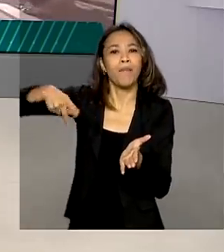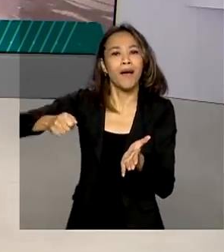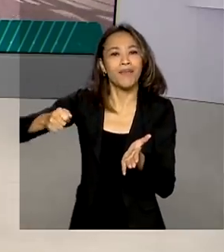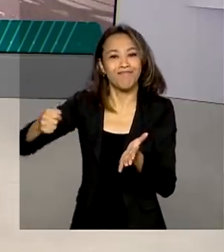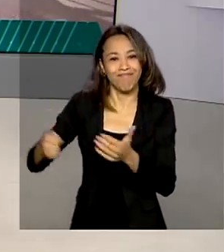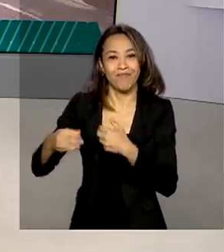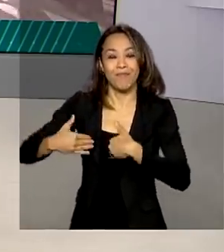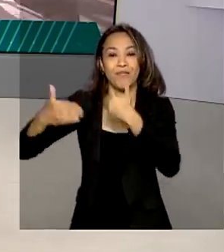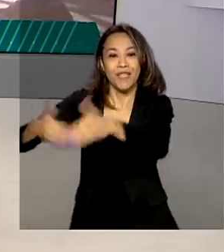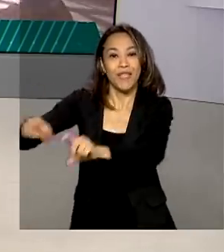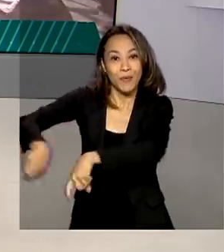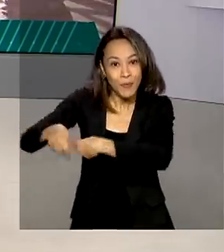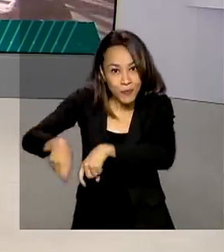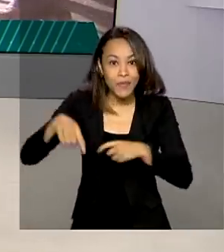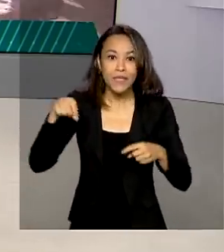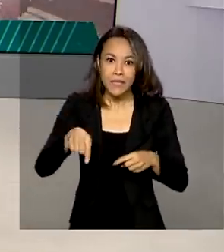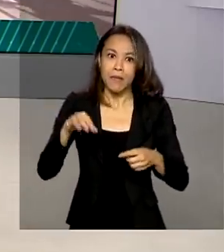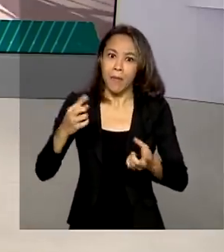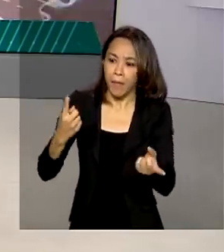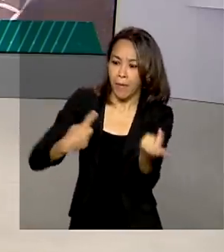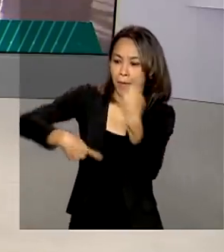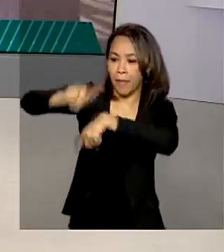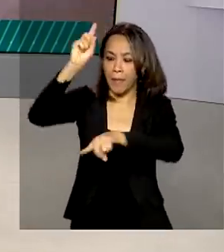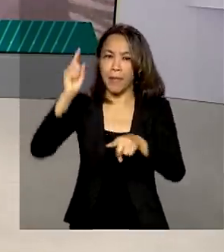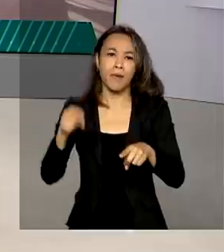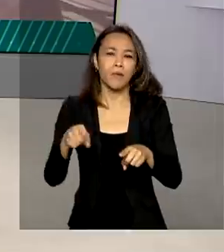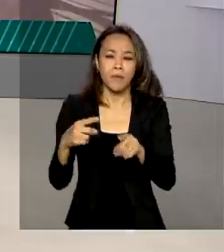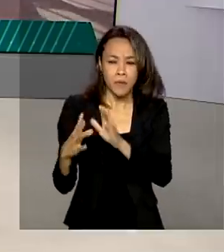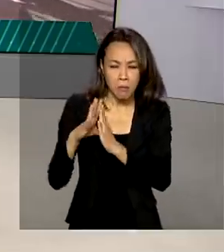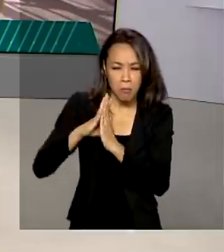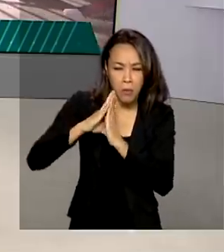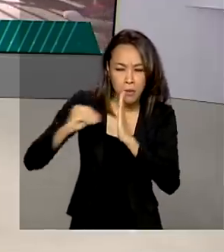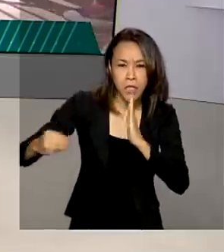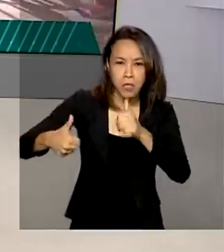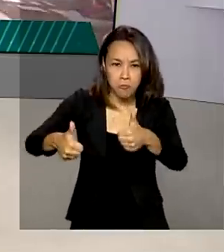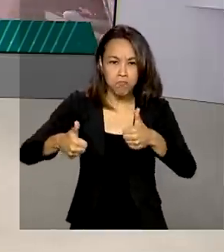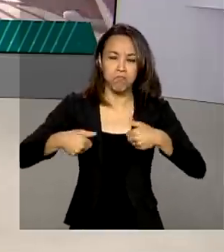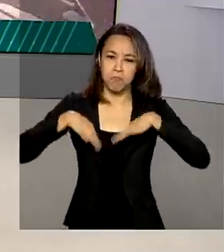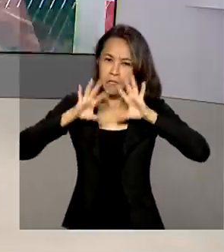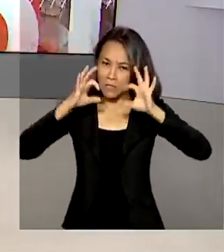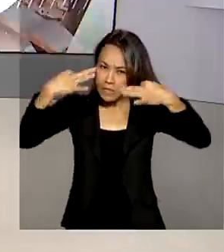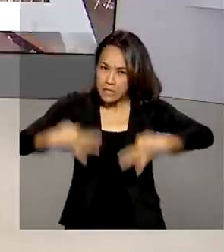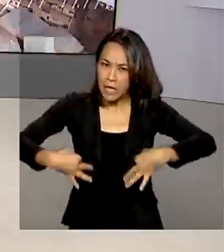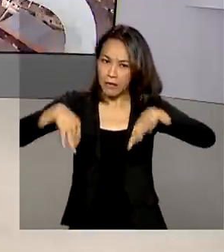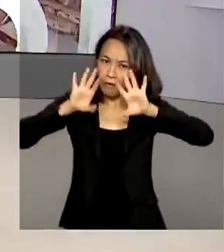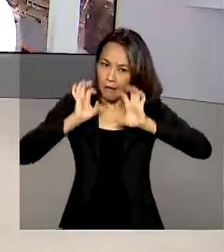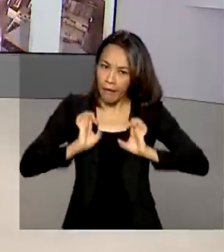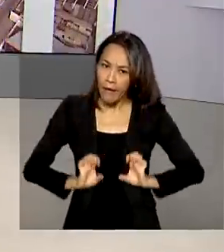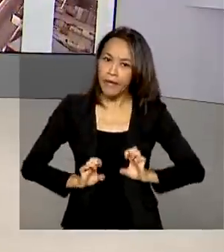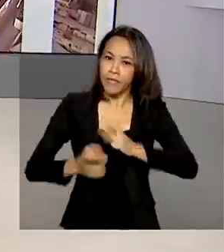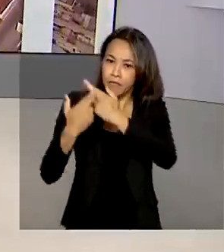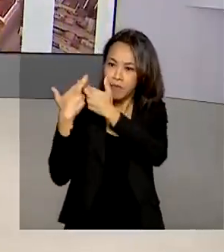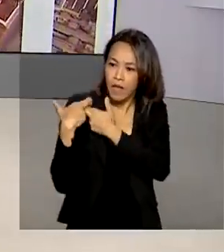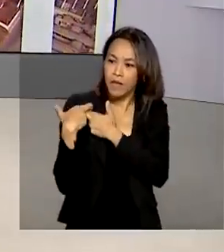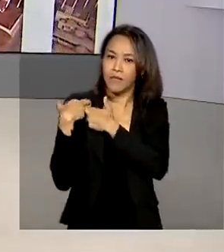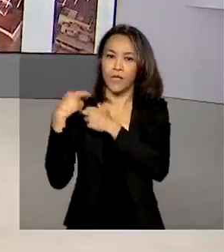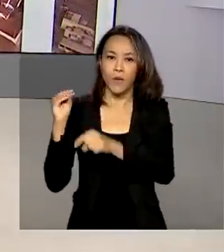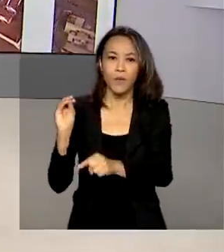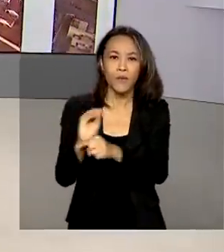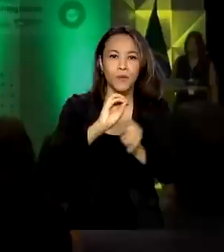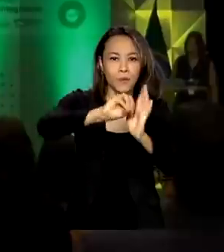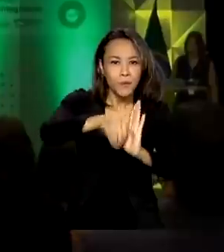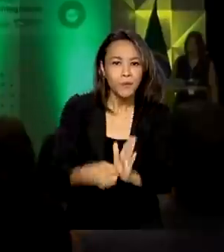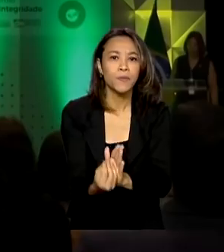iniciativas do agronegócio que promovem práticas de integridade, ética, responsabilidade social e sustentabilidade.